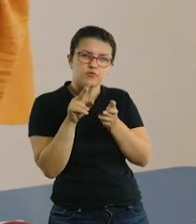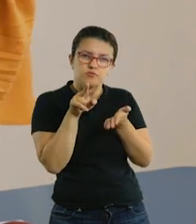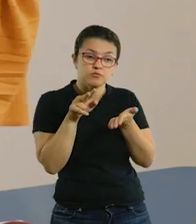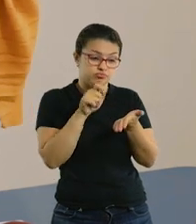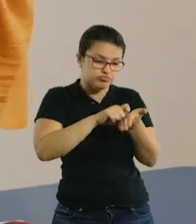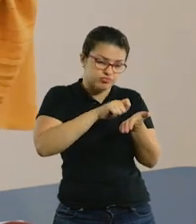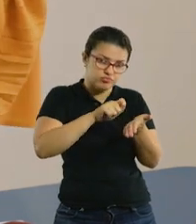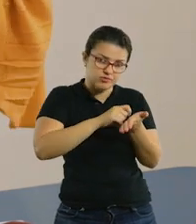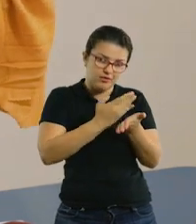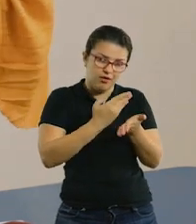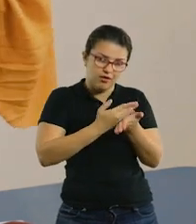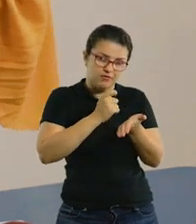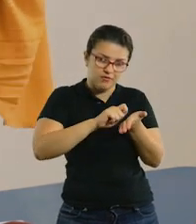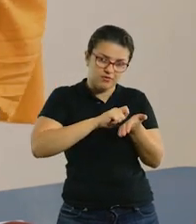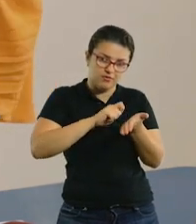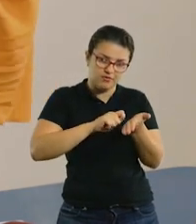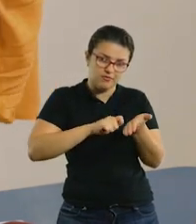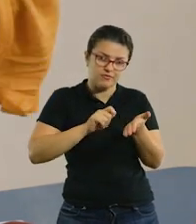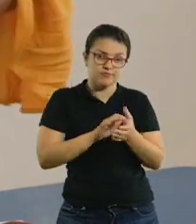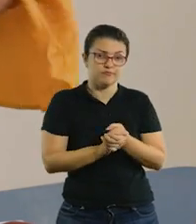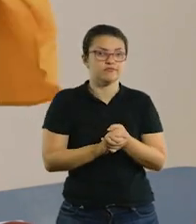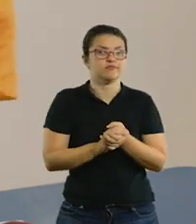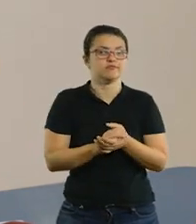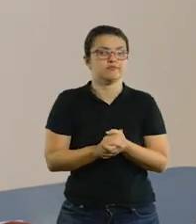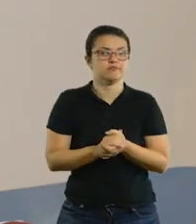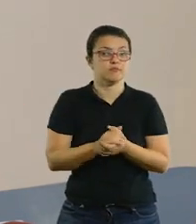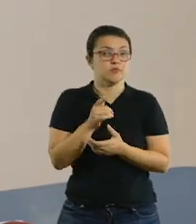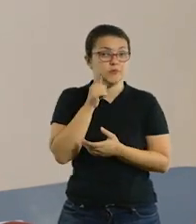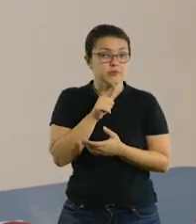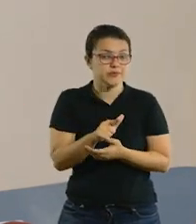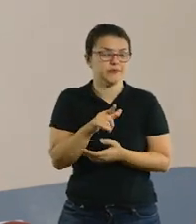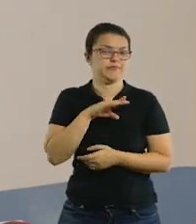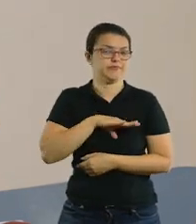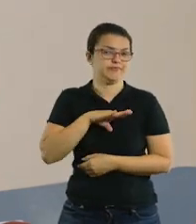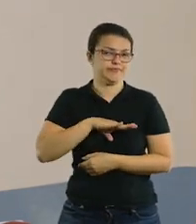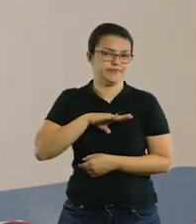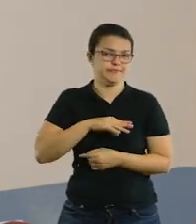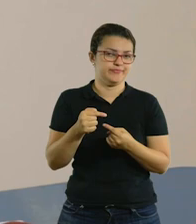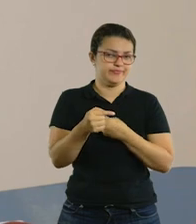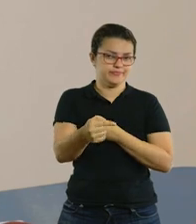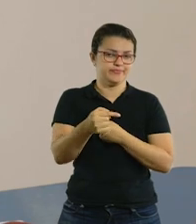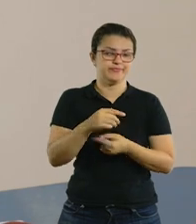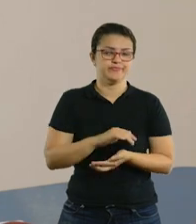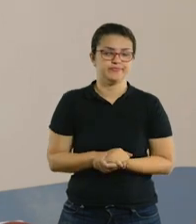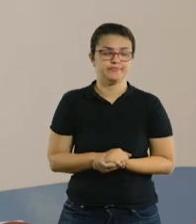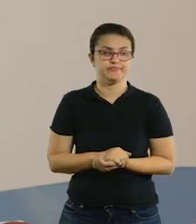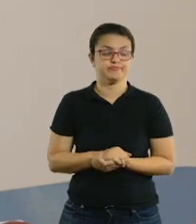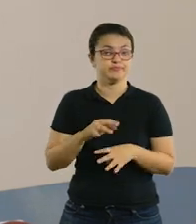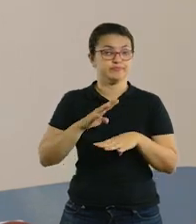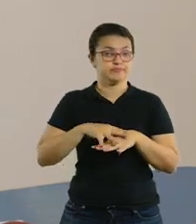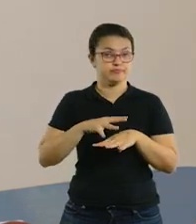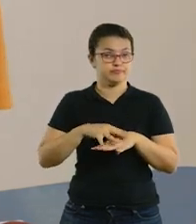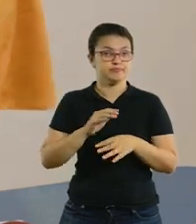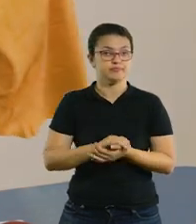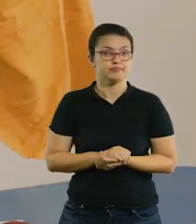caderninho lição de casa como uma função de escriba. E aí a gente cumpriu a tarefa de língua portuguesa dessa semana.